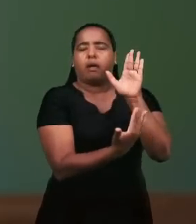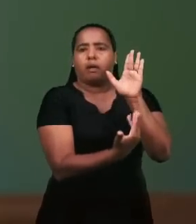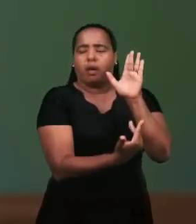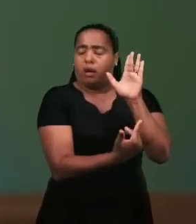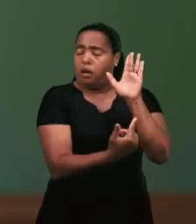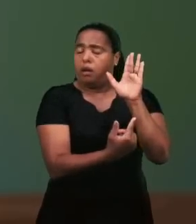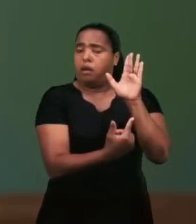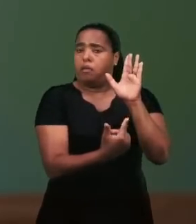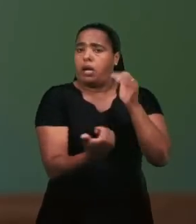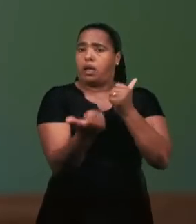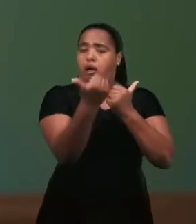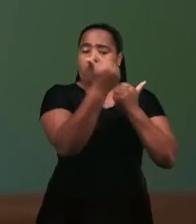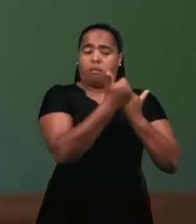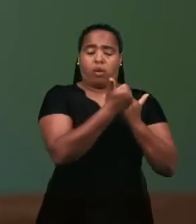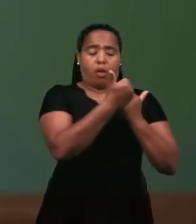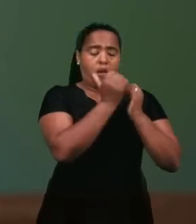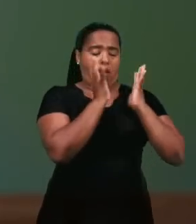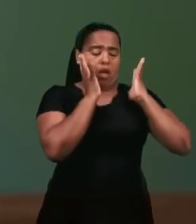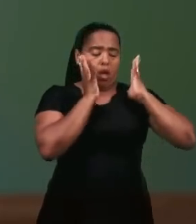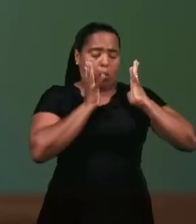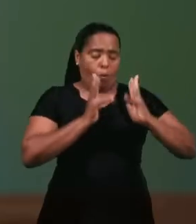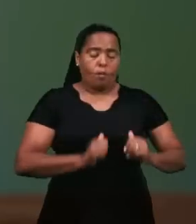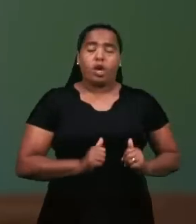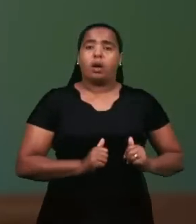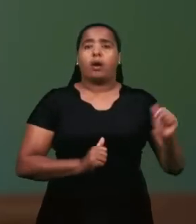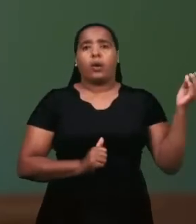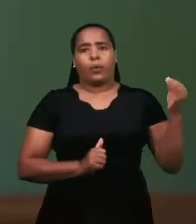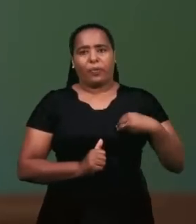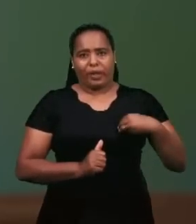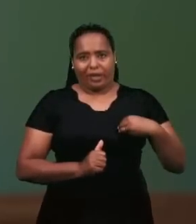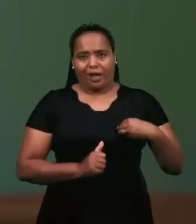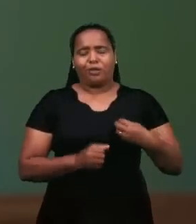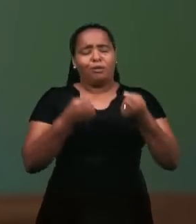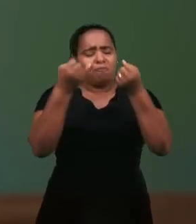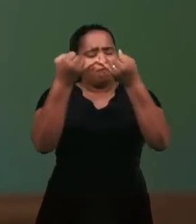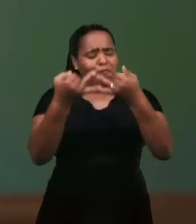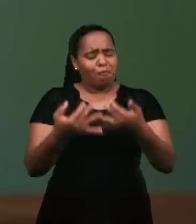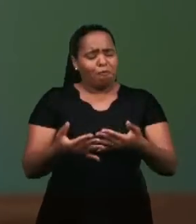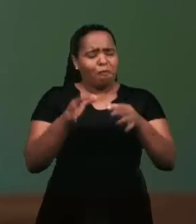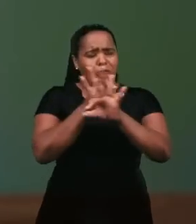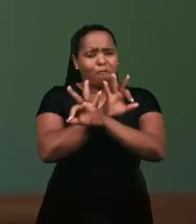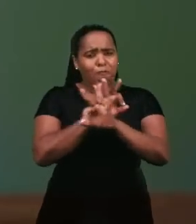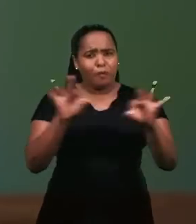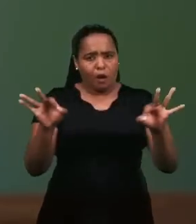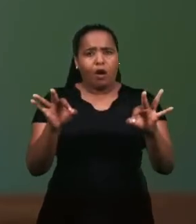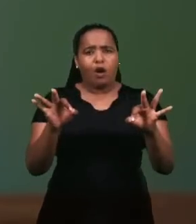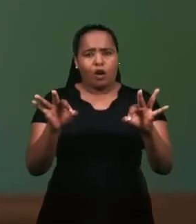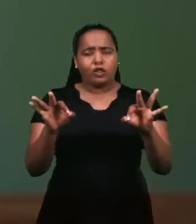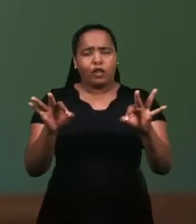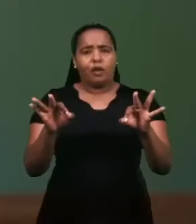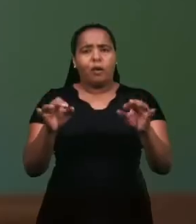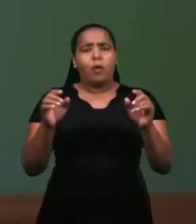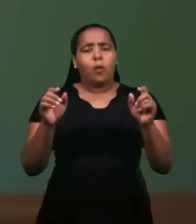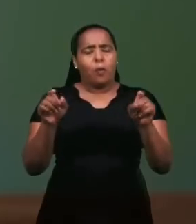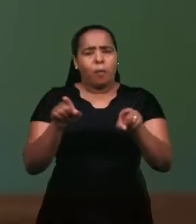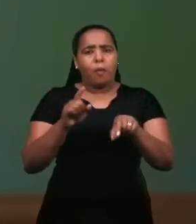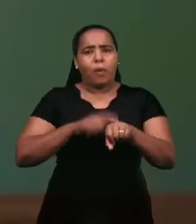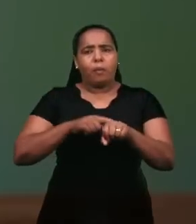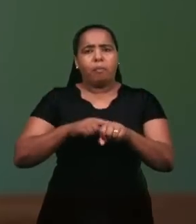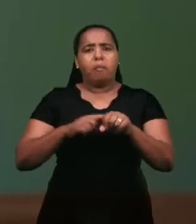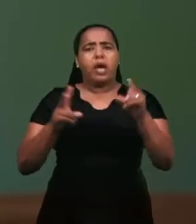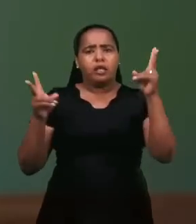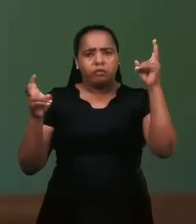nós, para limpar-nos dos nossos pecados. Muito bem colocada a condição de Jesus como único